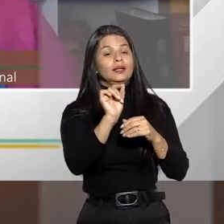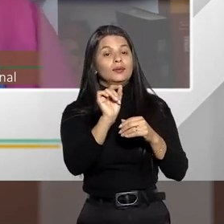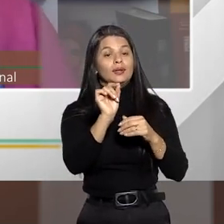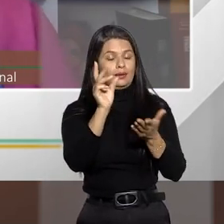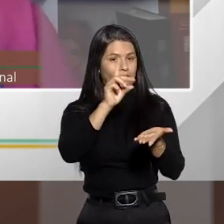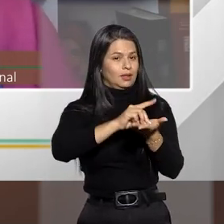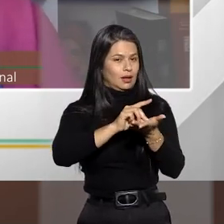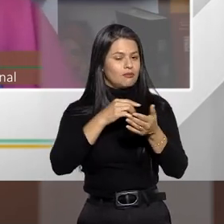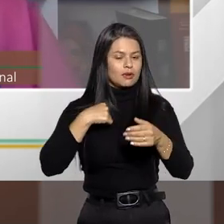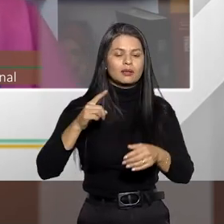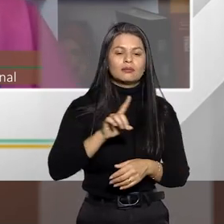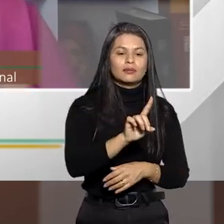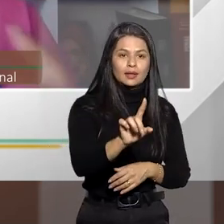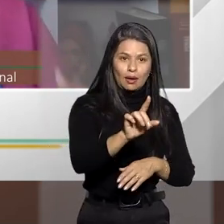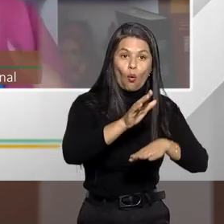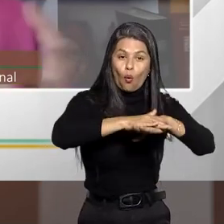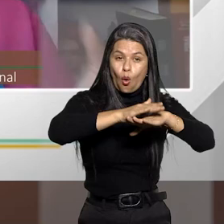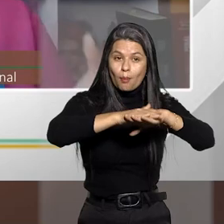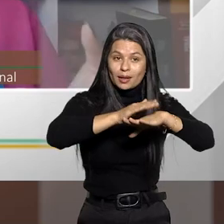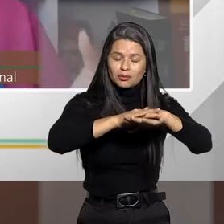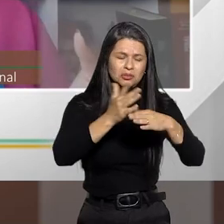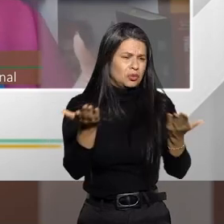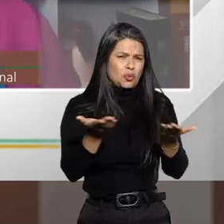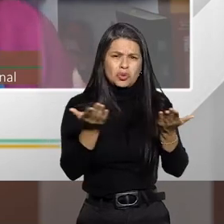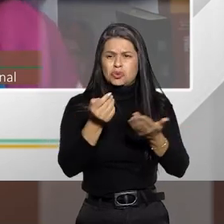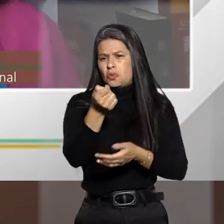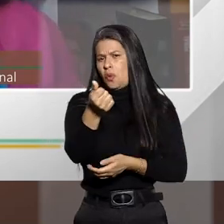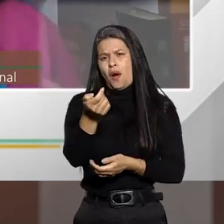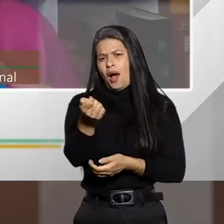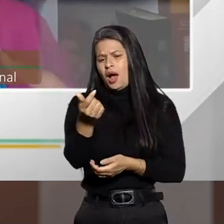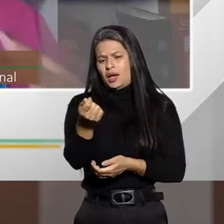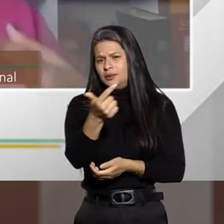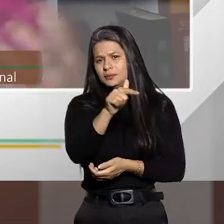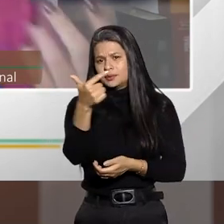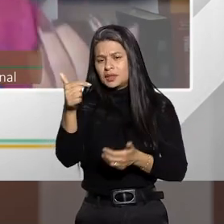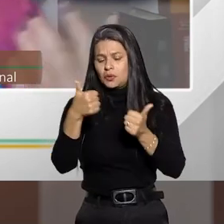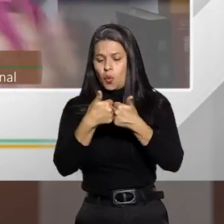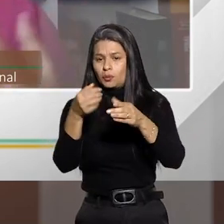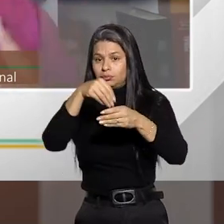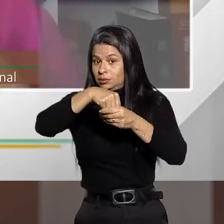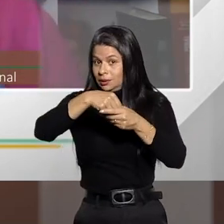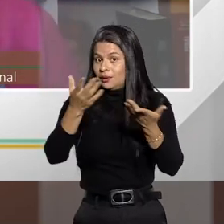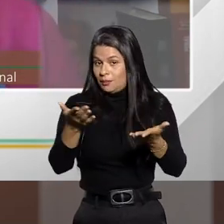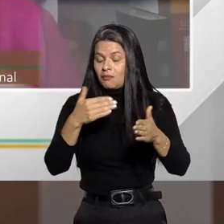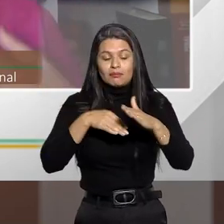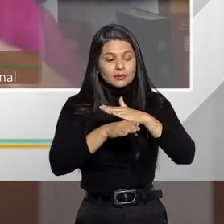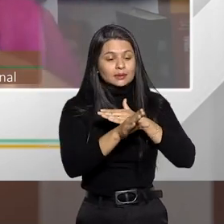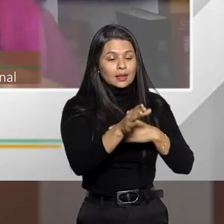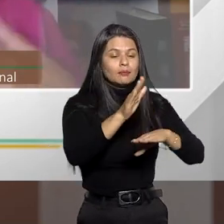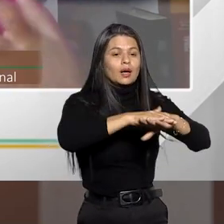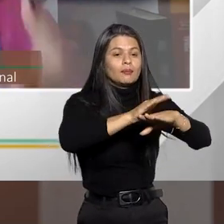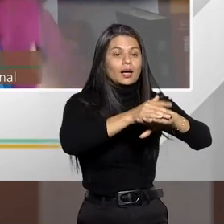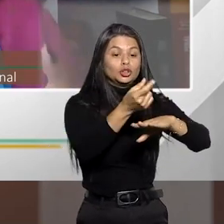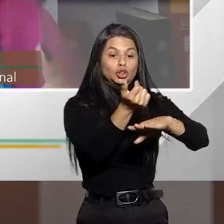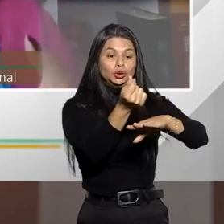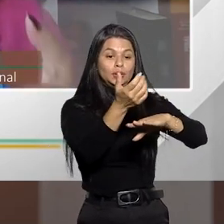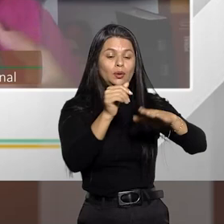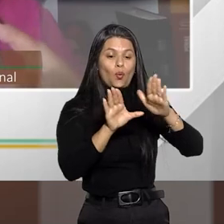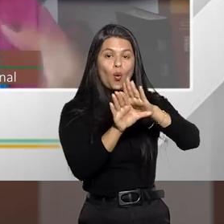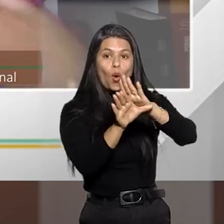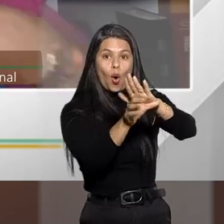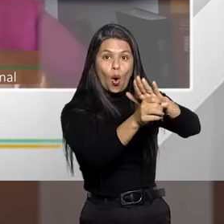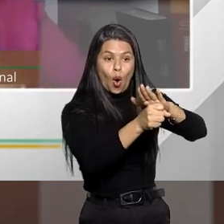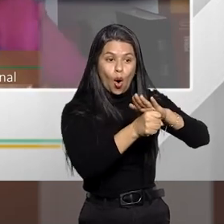vai até o cobrador do ônibus, hoje a gente quase não encontra ônibus com o cobrador, mas vai até o cobrador e aí leva,